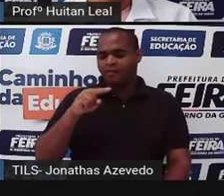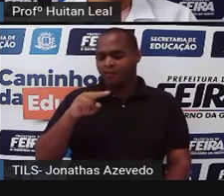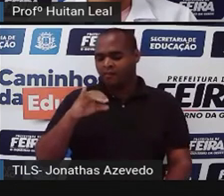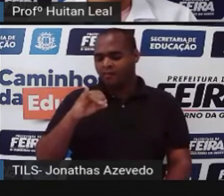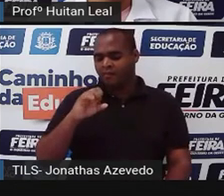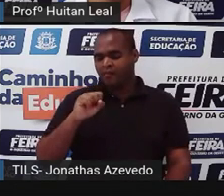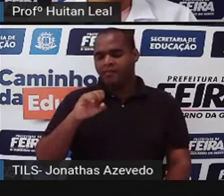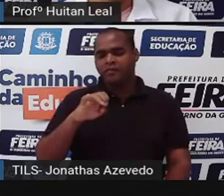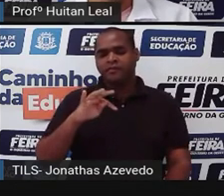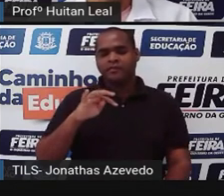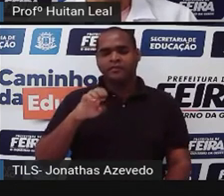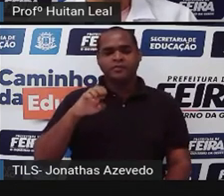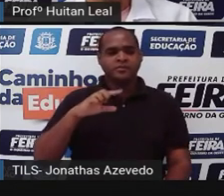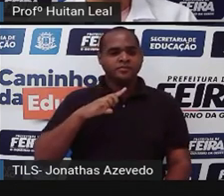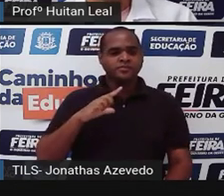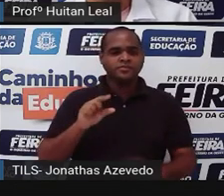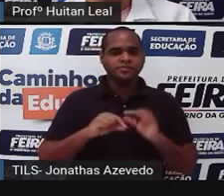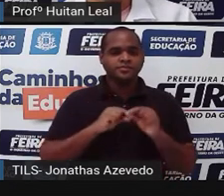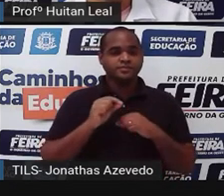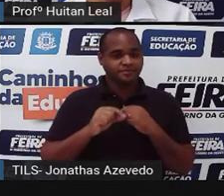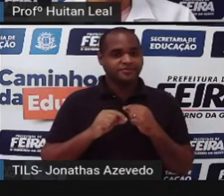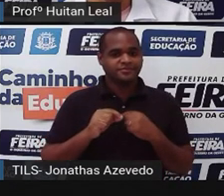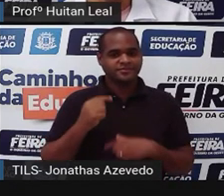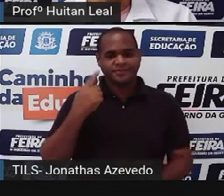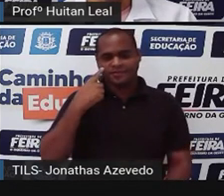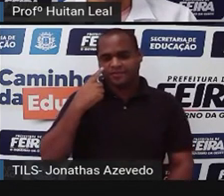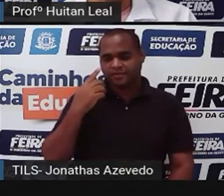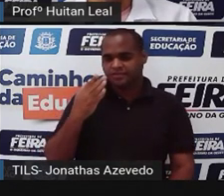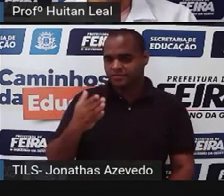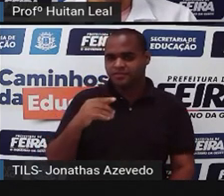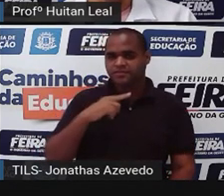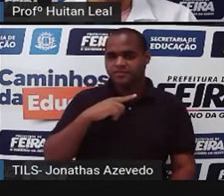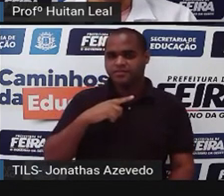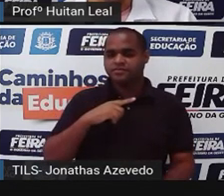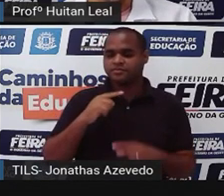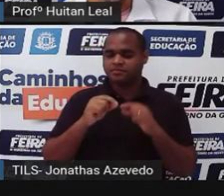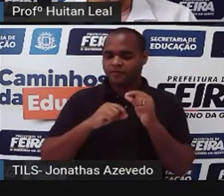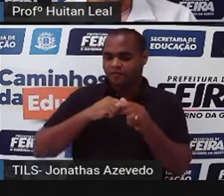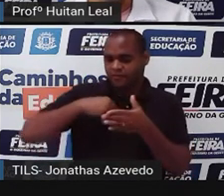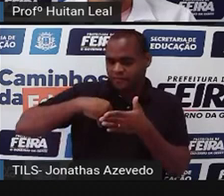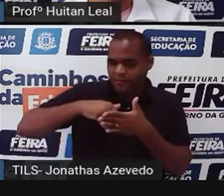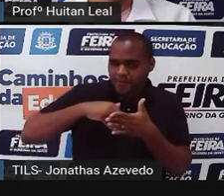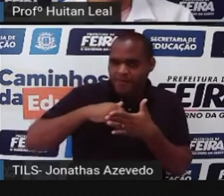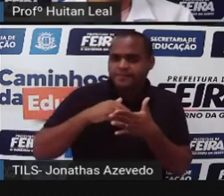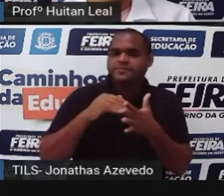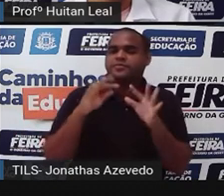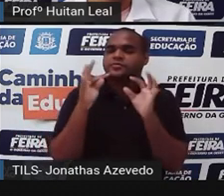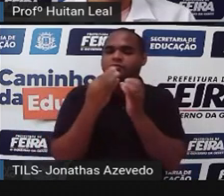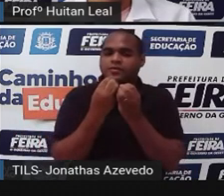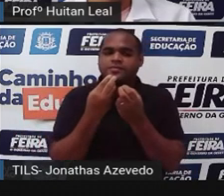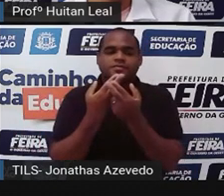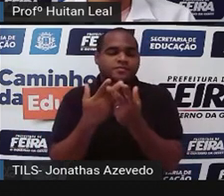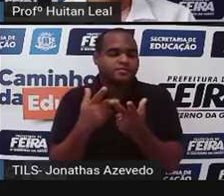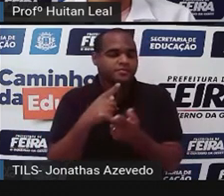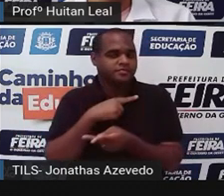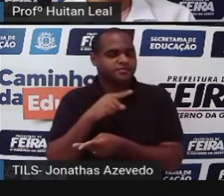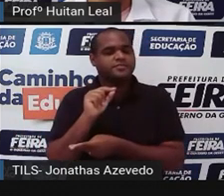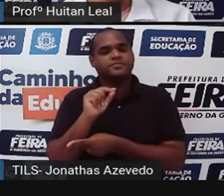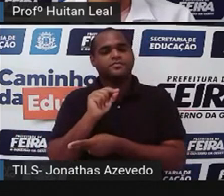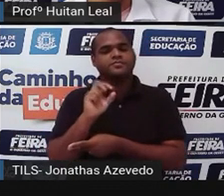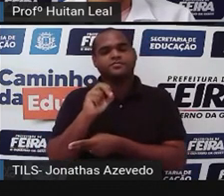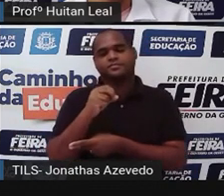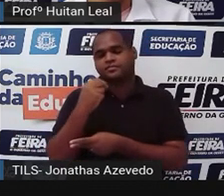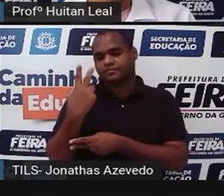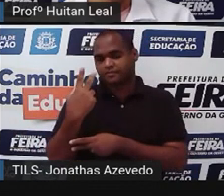pense que, por exemplo, você já assistiu toda a partida de futebol, não é? E depois você vai